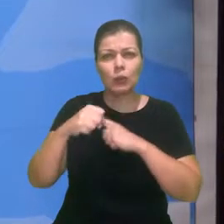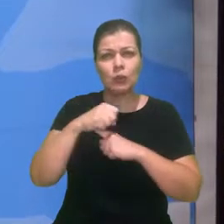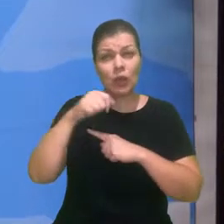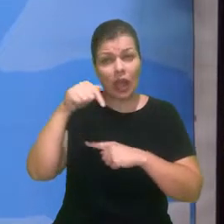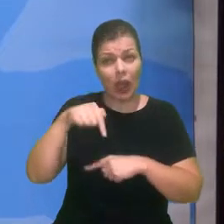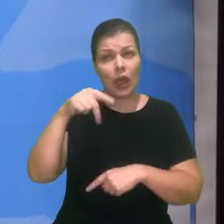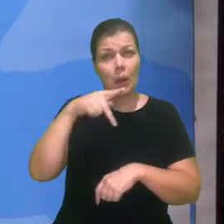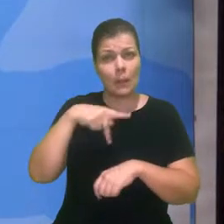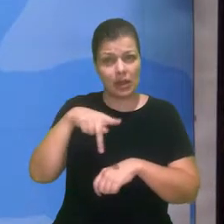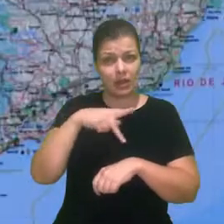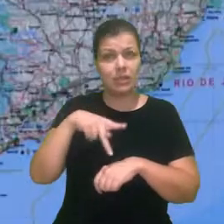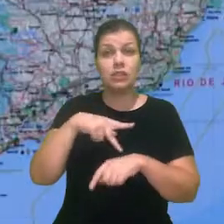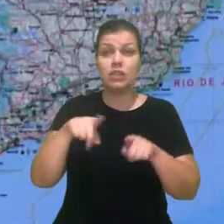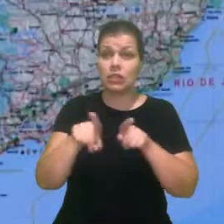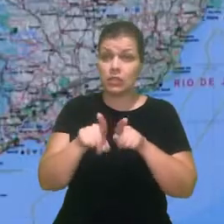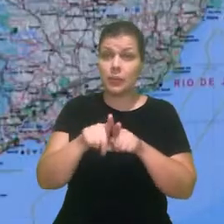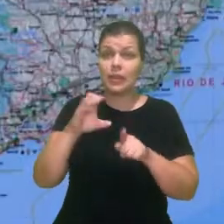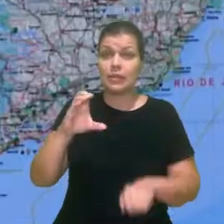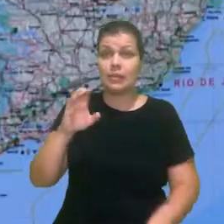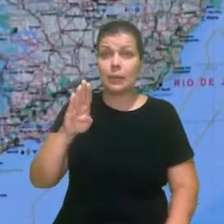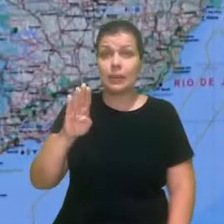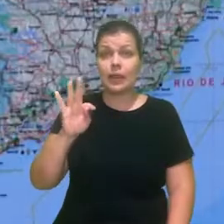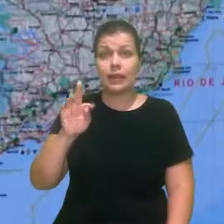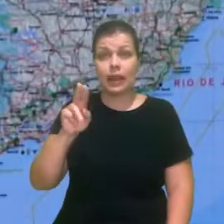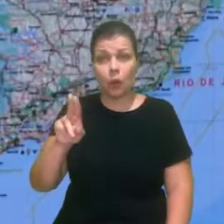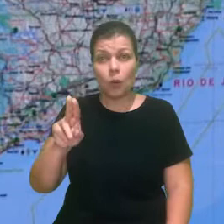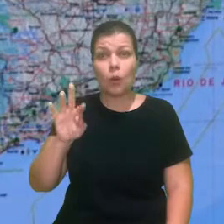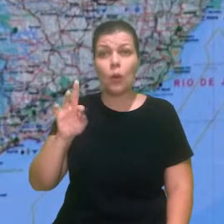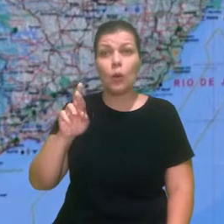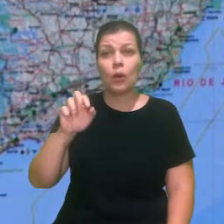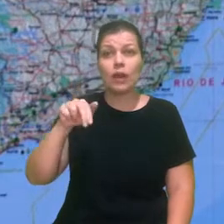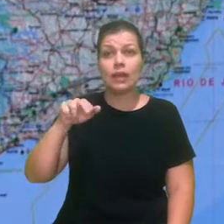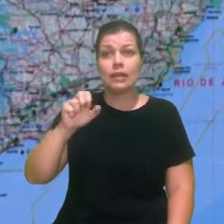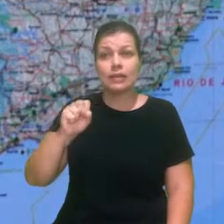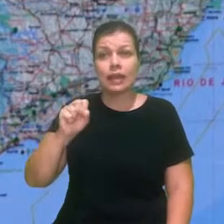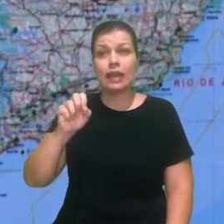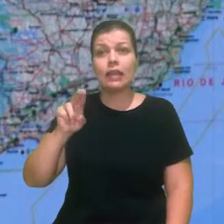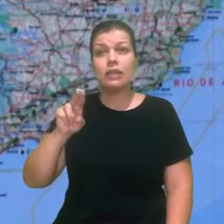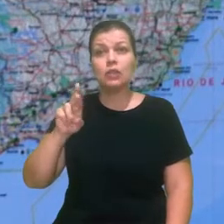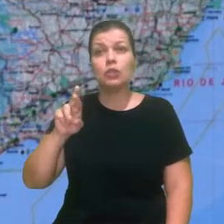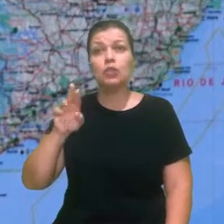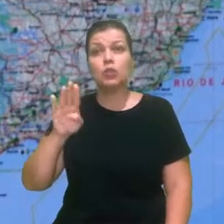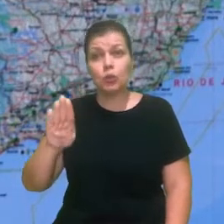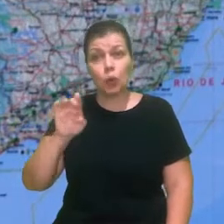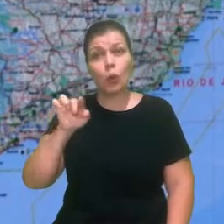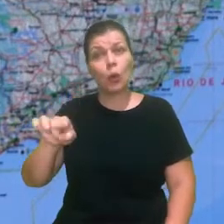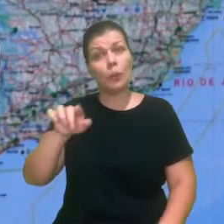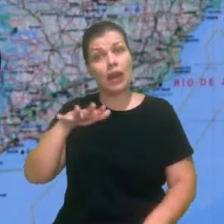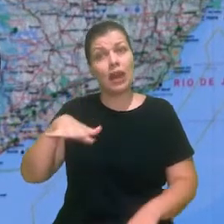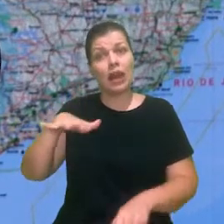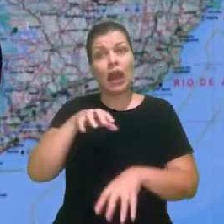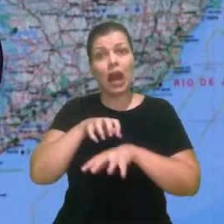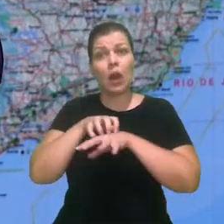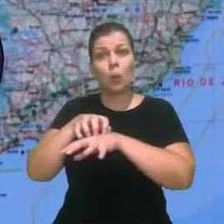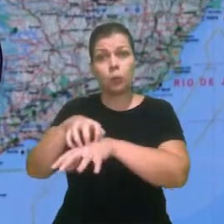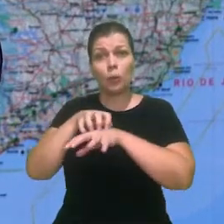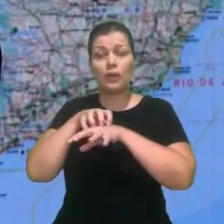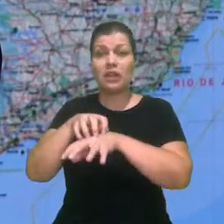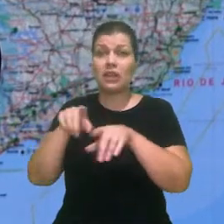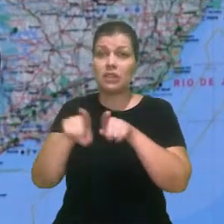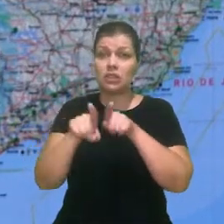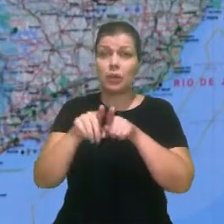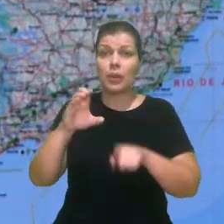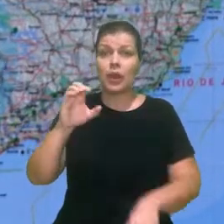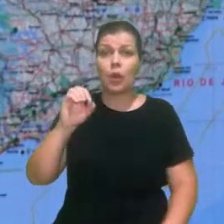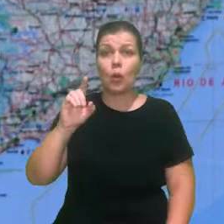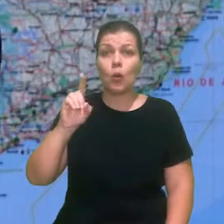social no nosso país. Até a CBTU e o Trens Urb, que tratam de imobilidade urbana. A Colevasf,